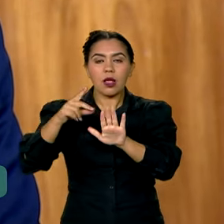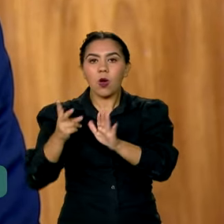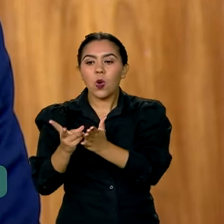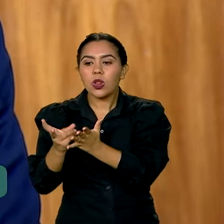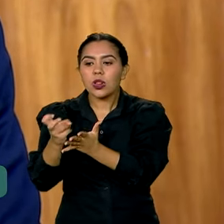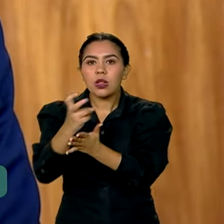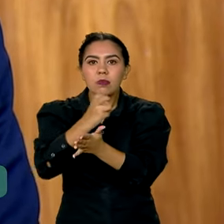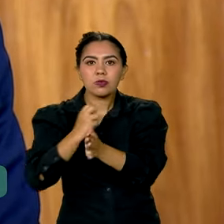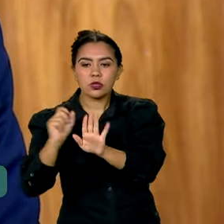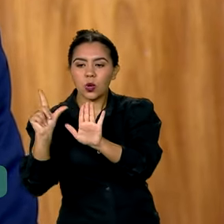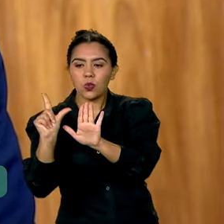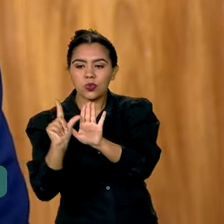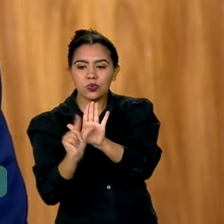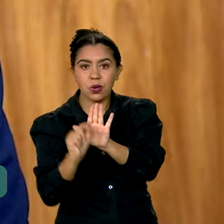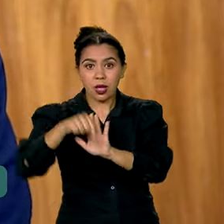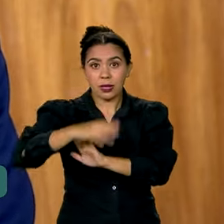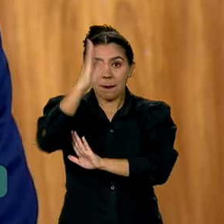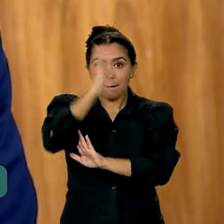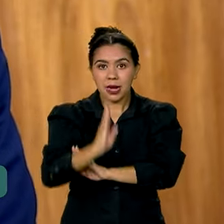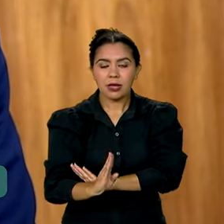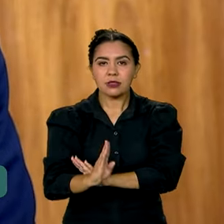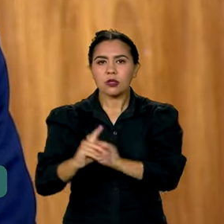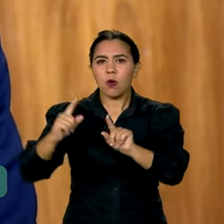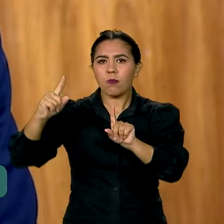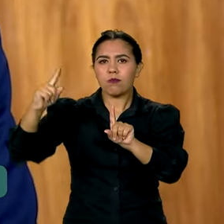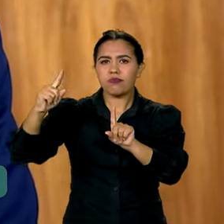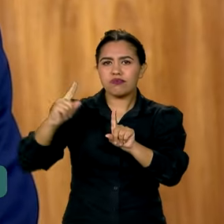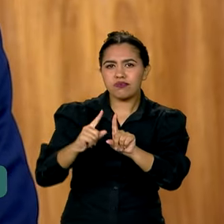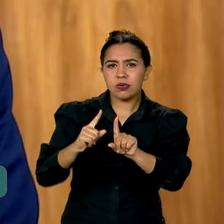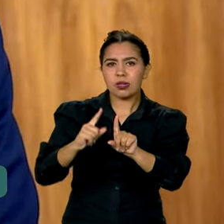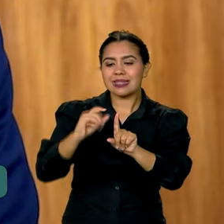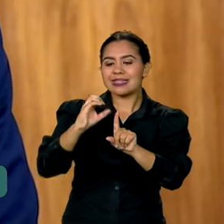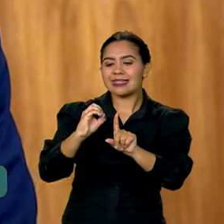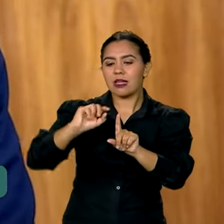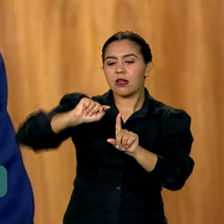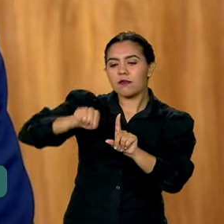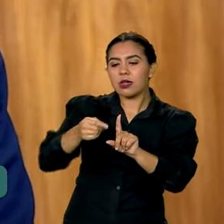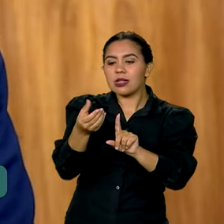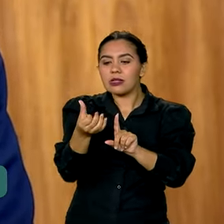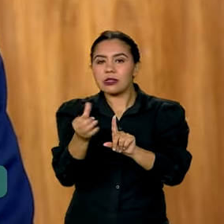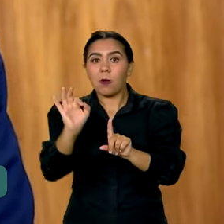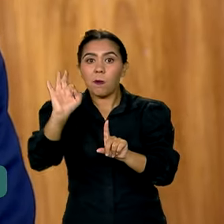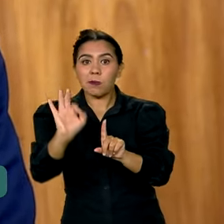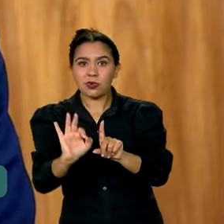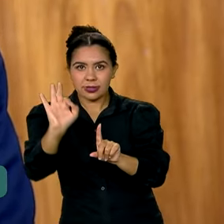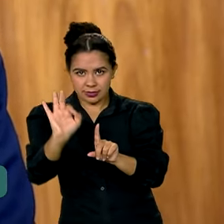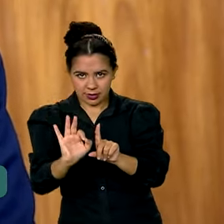no país caiu mais de 0,6%